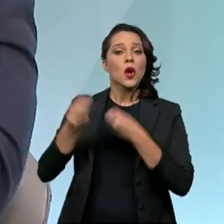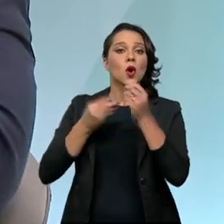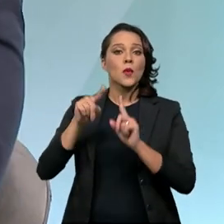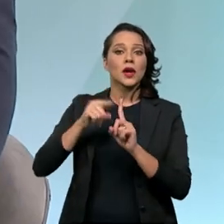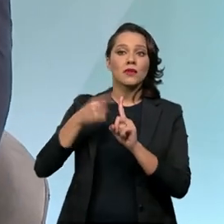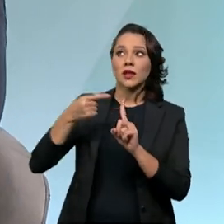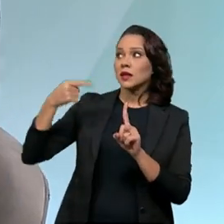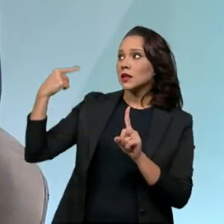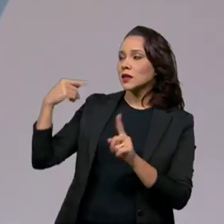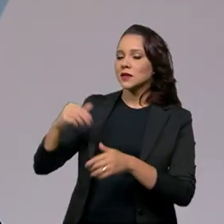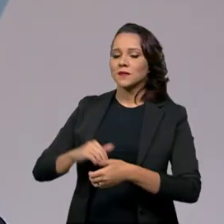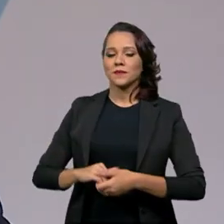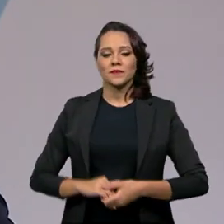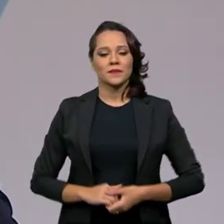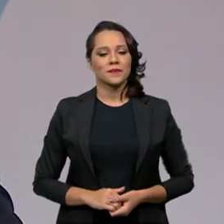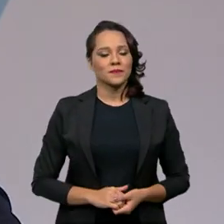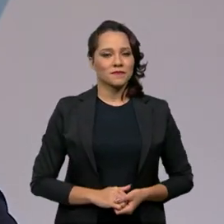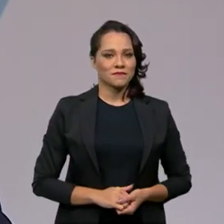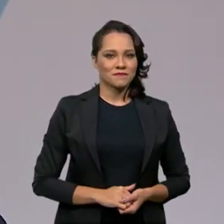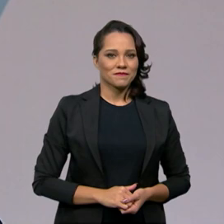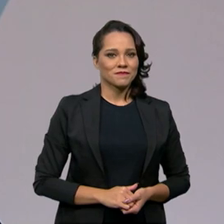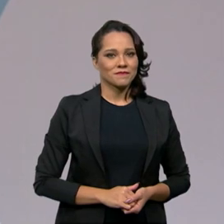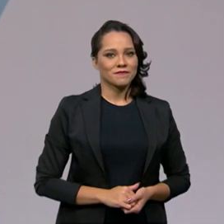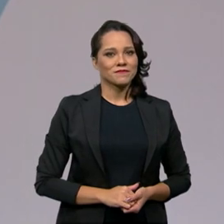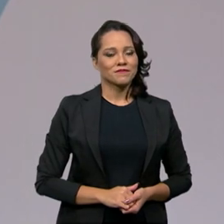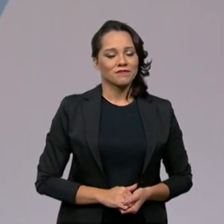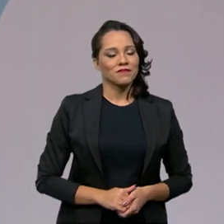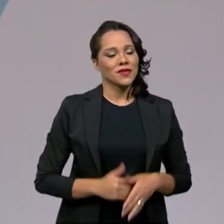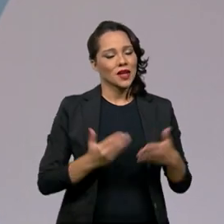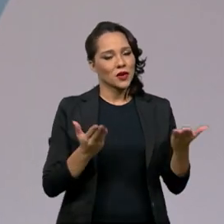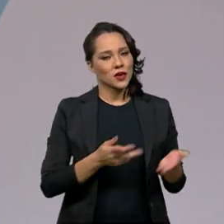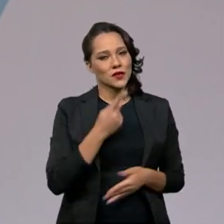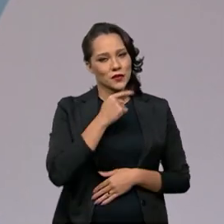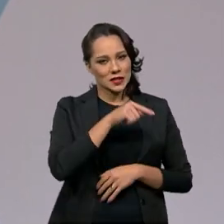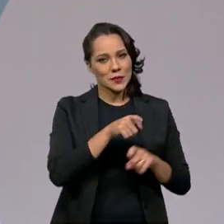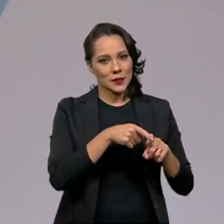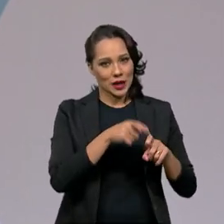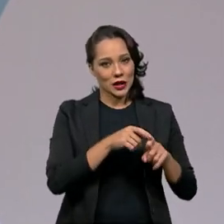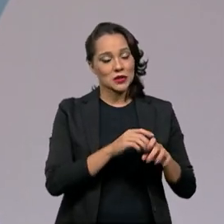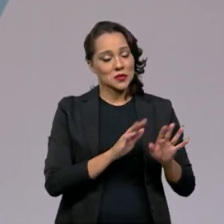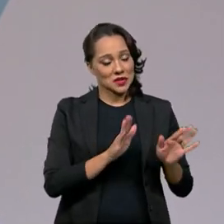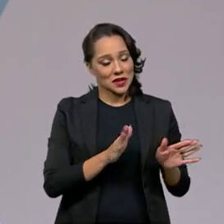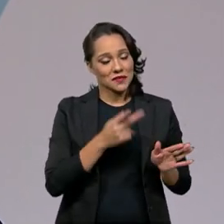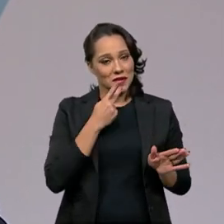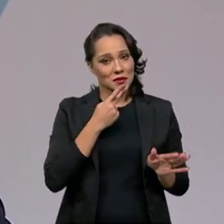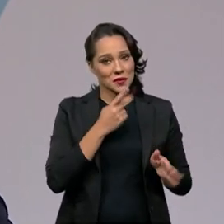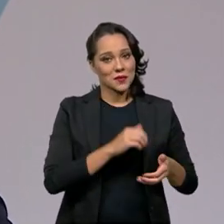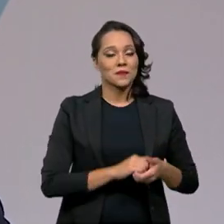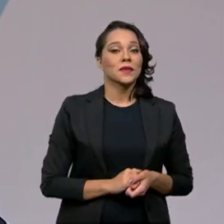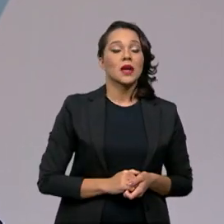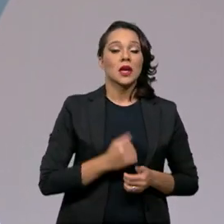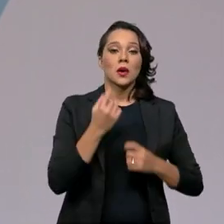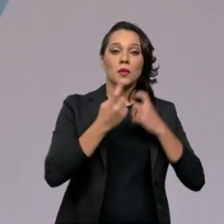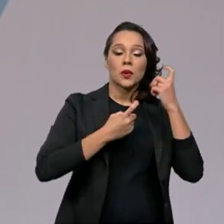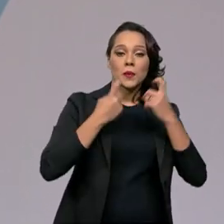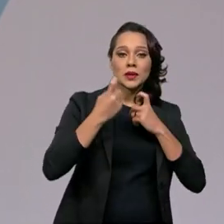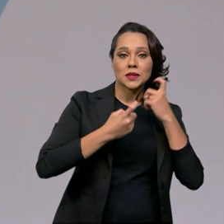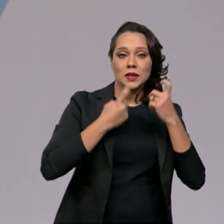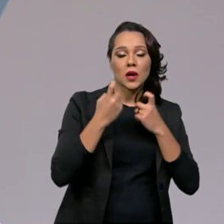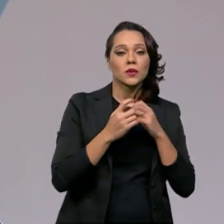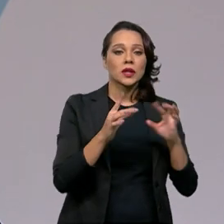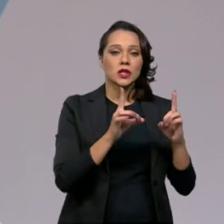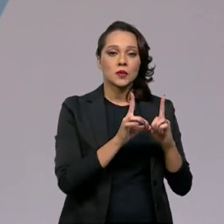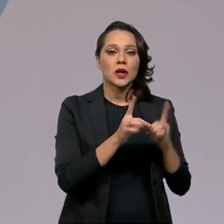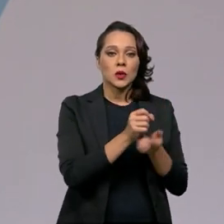gravidezes passadas. Bom, o senhor agora falou que o senhor é médico e uma preocupação da